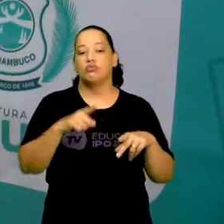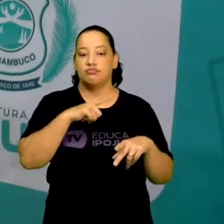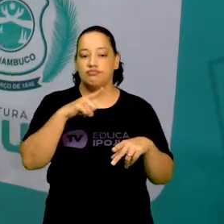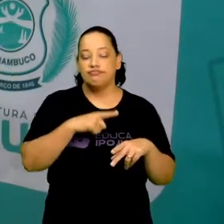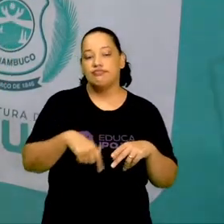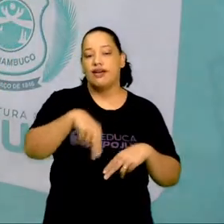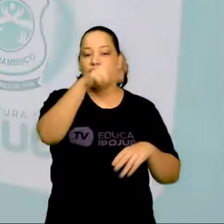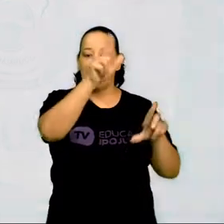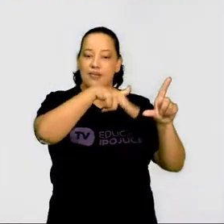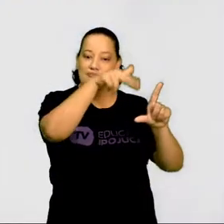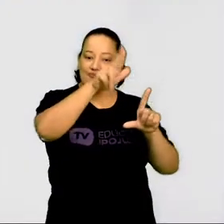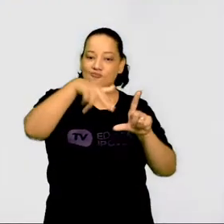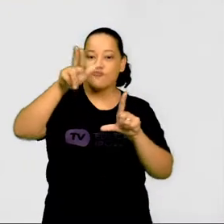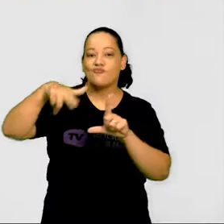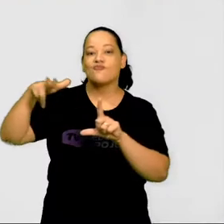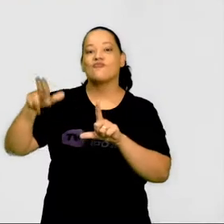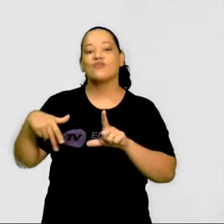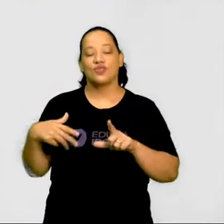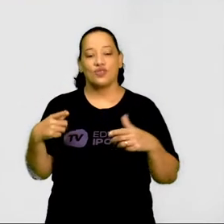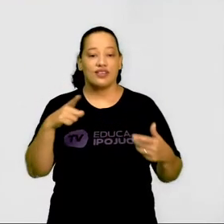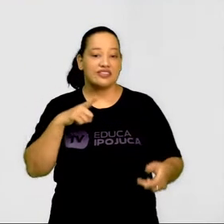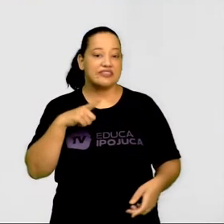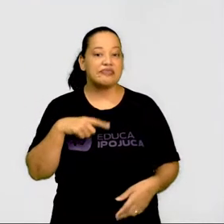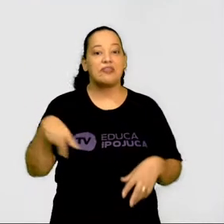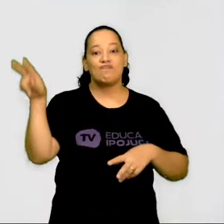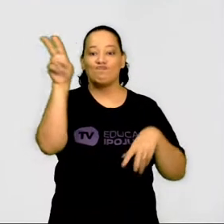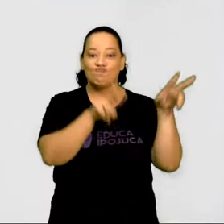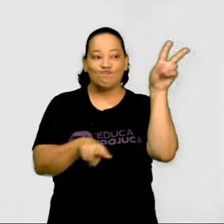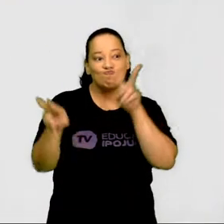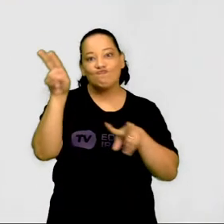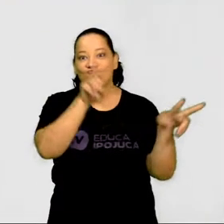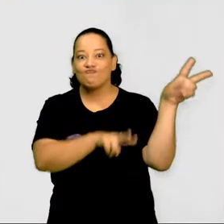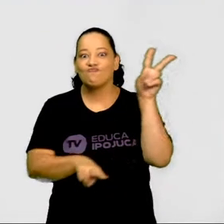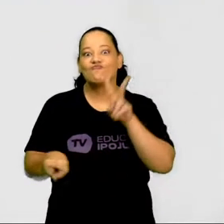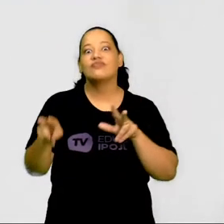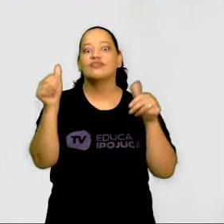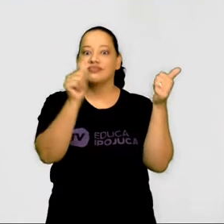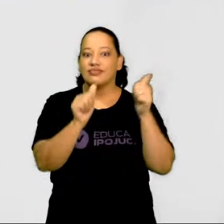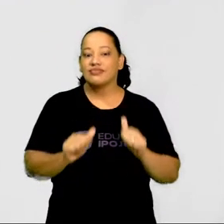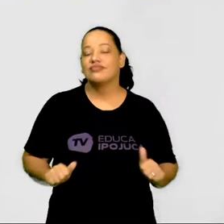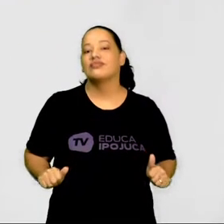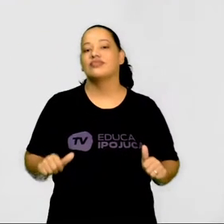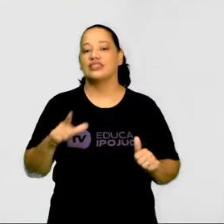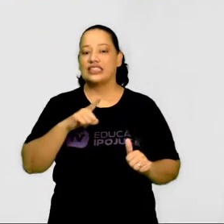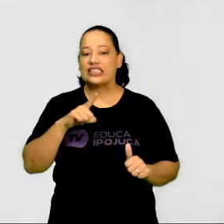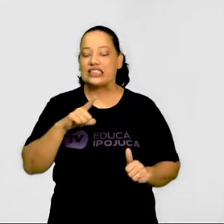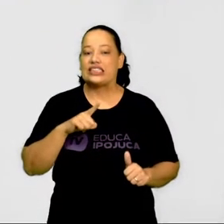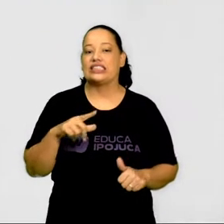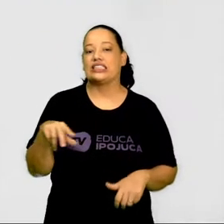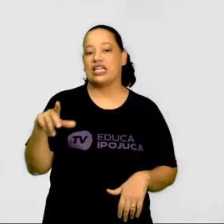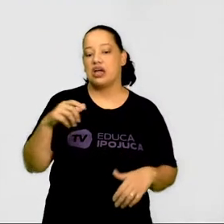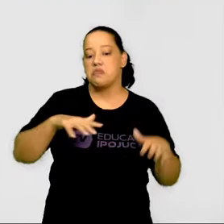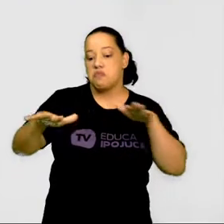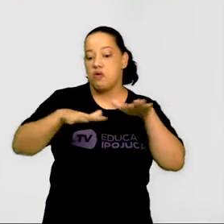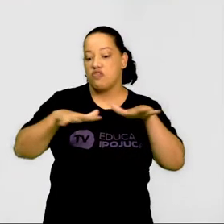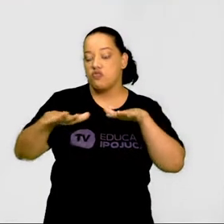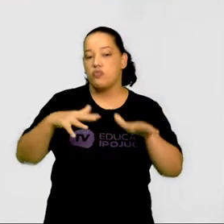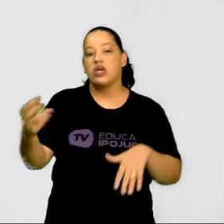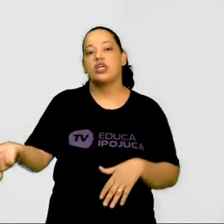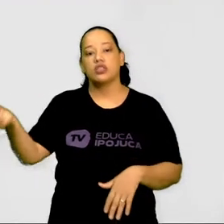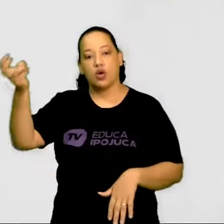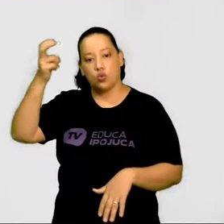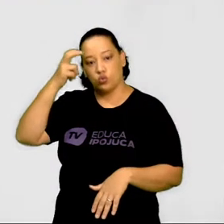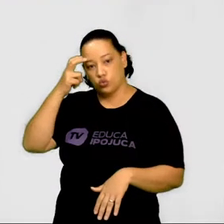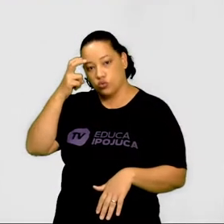riqueza de arte visual. Temos a questão do trabalho da arte em e dos movimentos culturais também, que